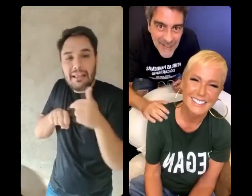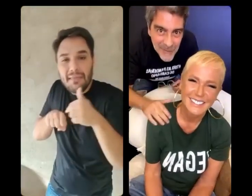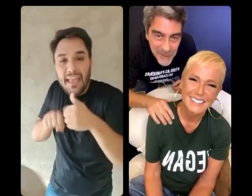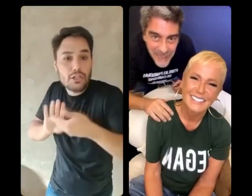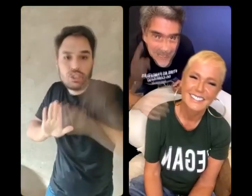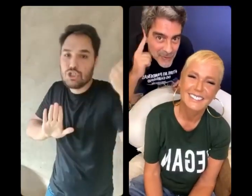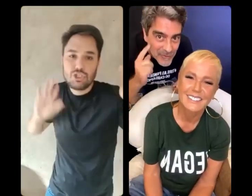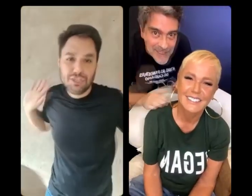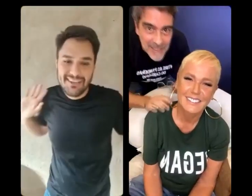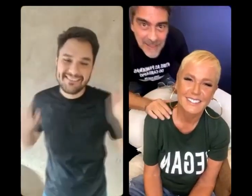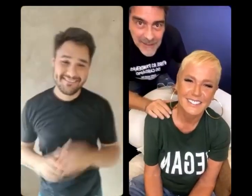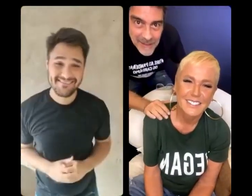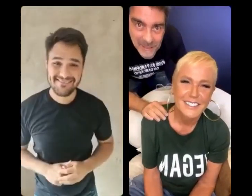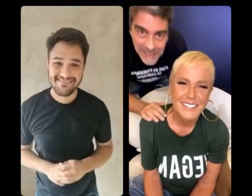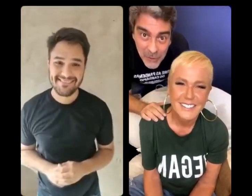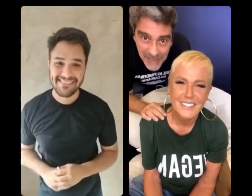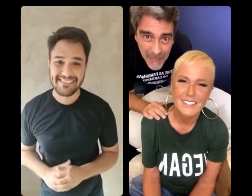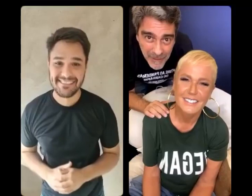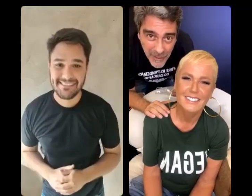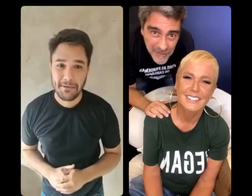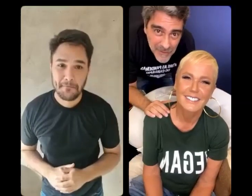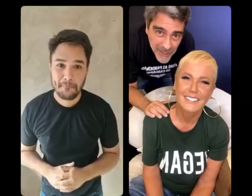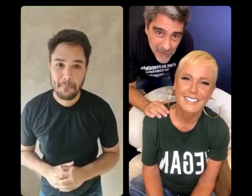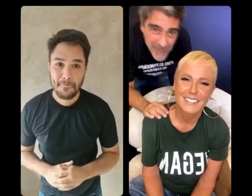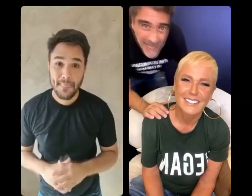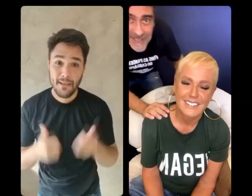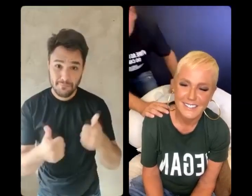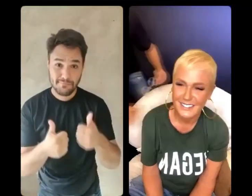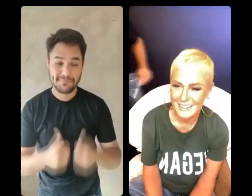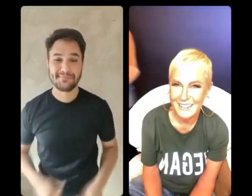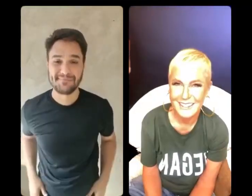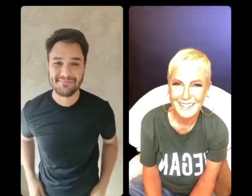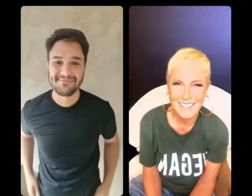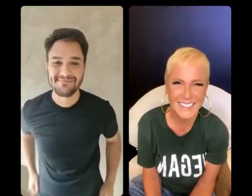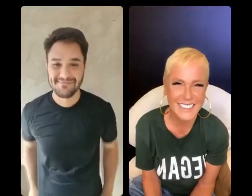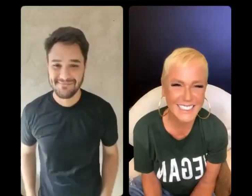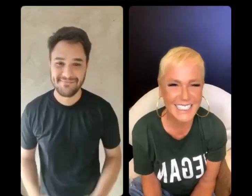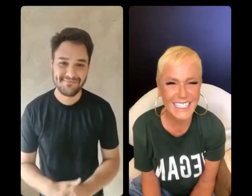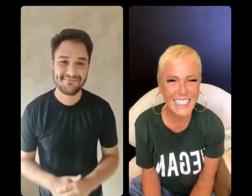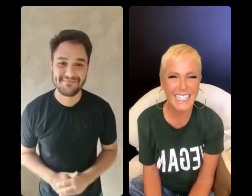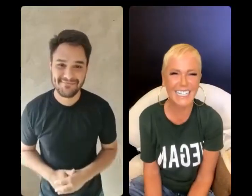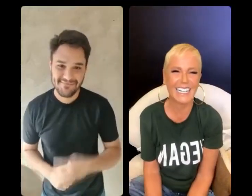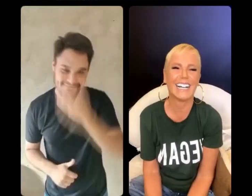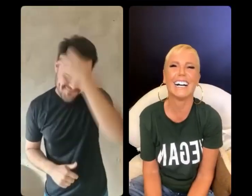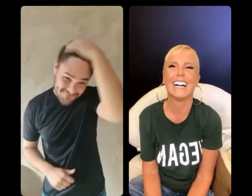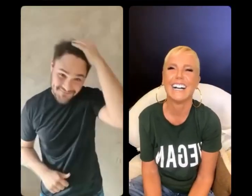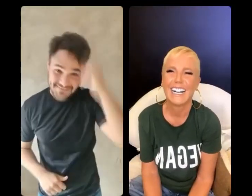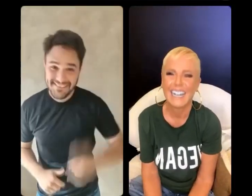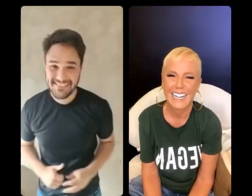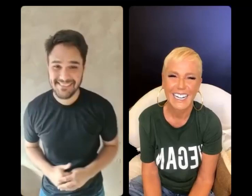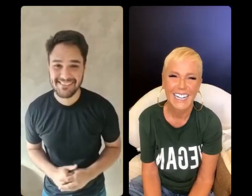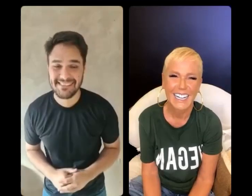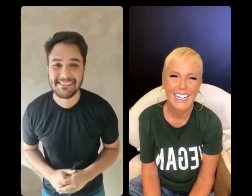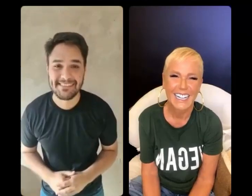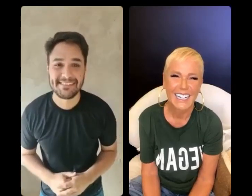Bravíssimo, bravíssimo. Continue aí que eu tô ouvindo aqui. Tá bom, vem, querido. Ah, eu mando, pode deixar que eu mando. italiana, maravilhosa. É italiana,